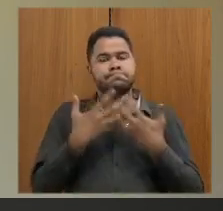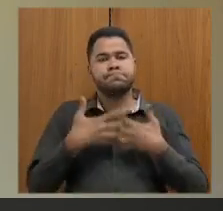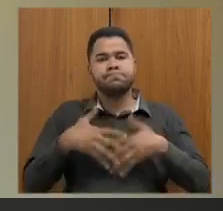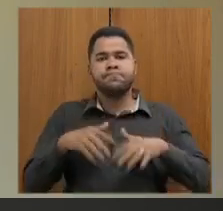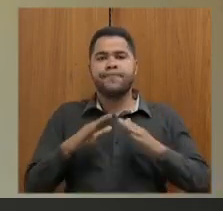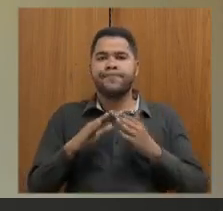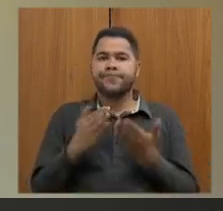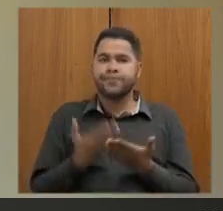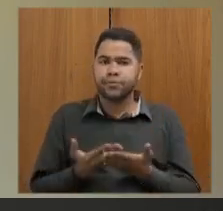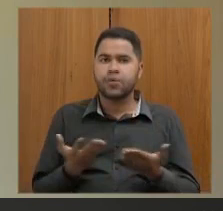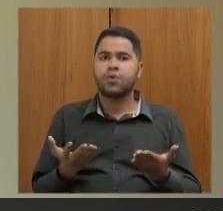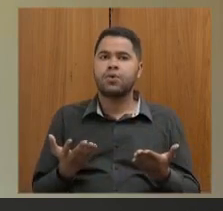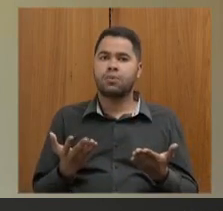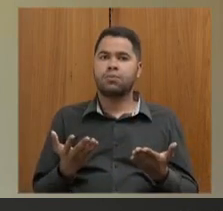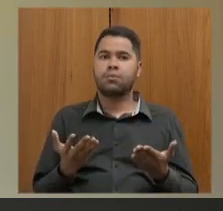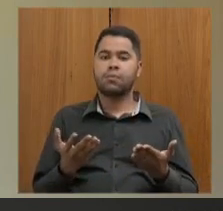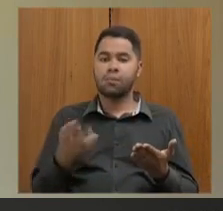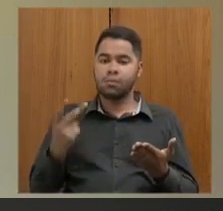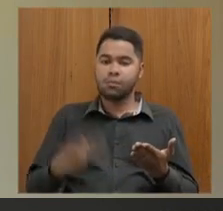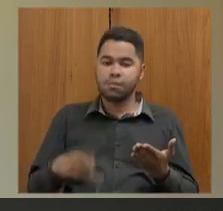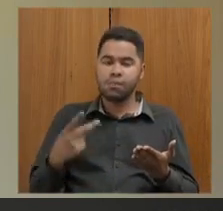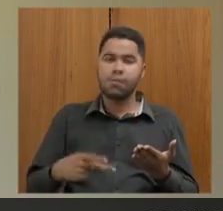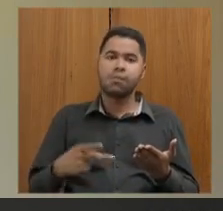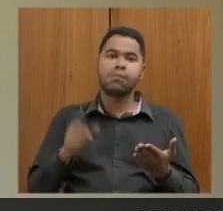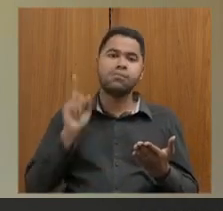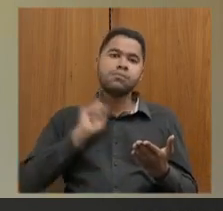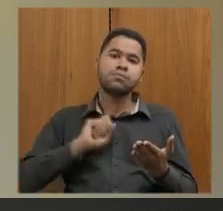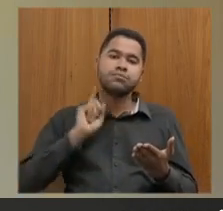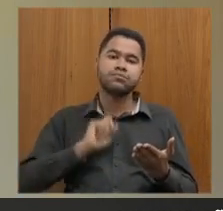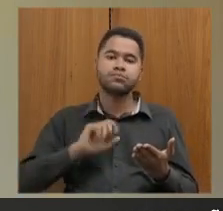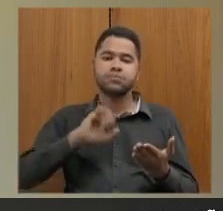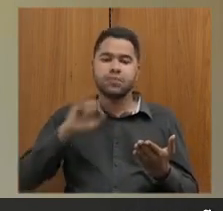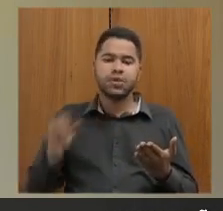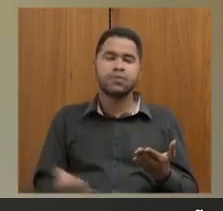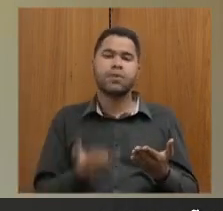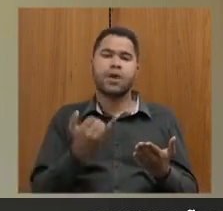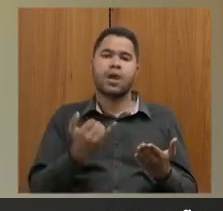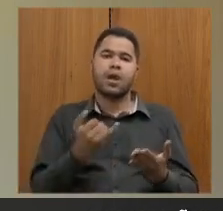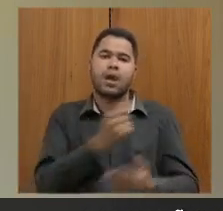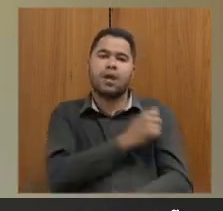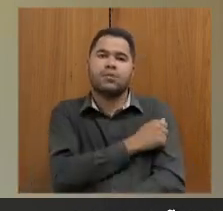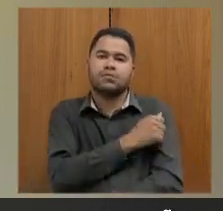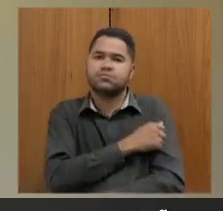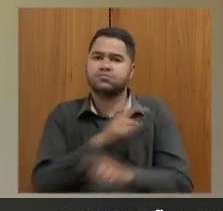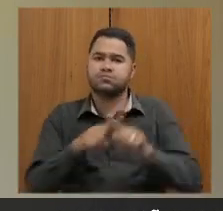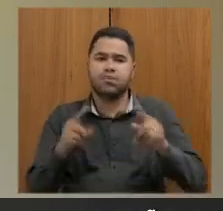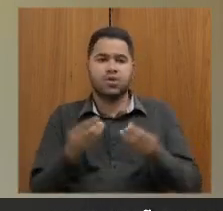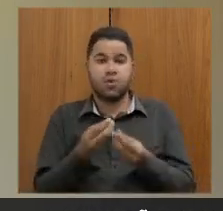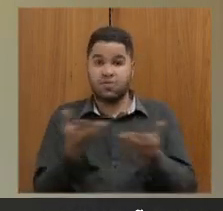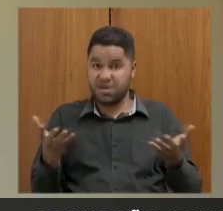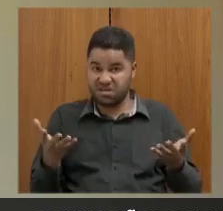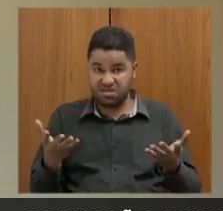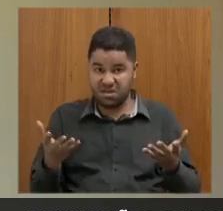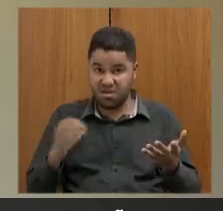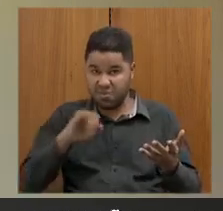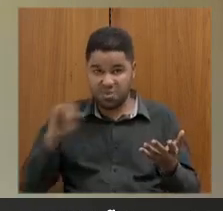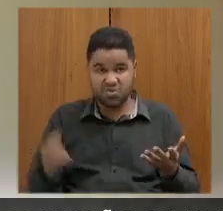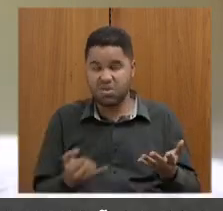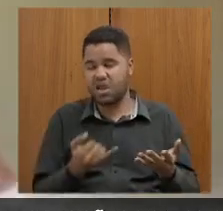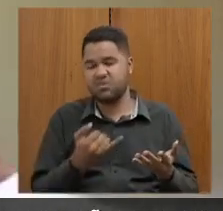escola pública do estado de Minas Gerais privilegiar alunos ao invés de oferecer oportunidades